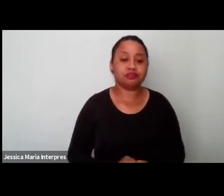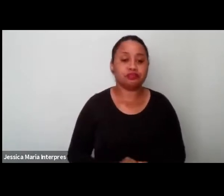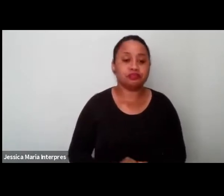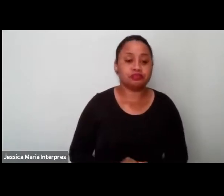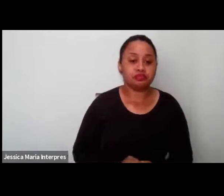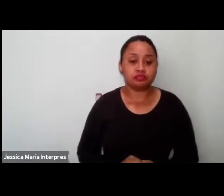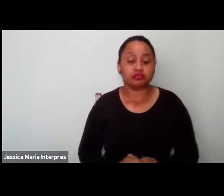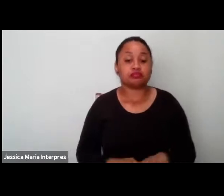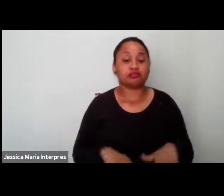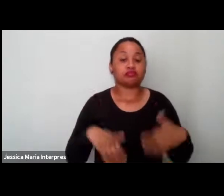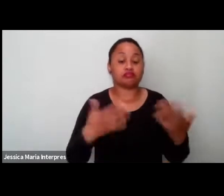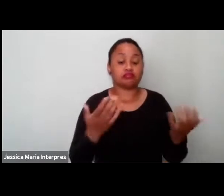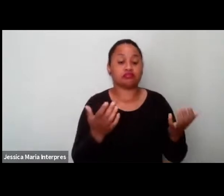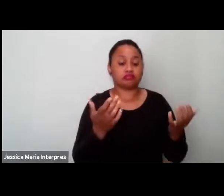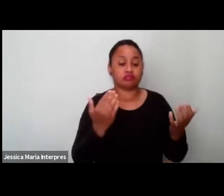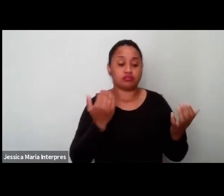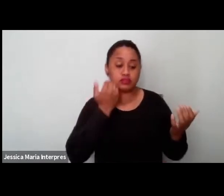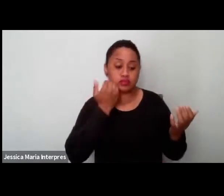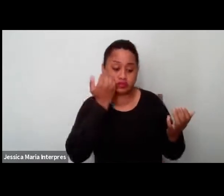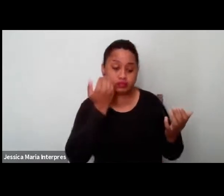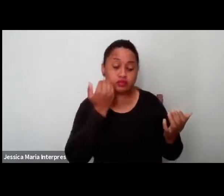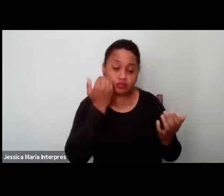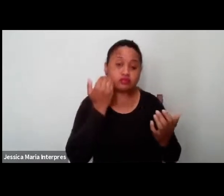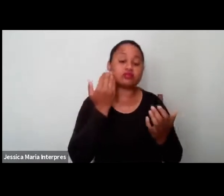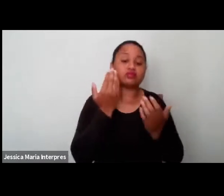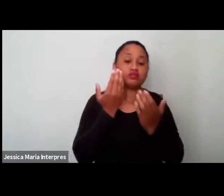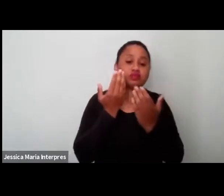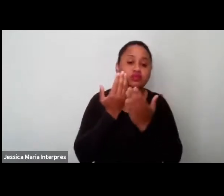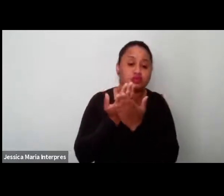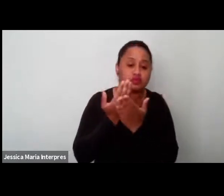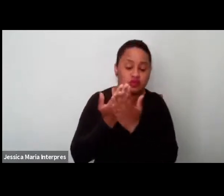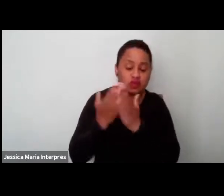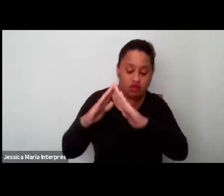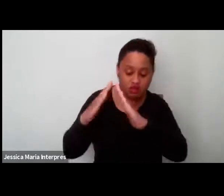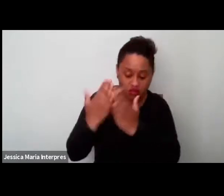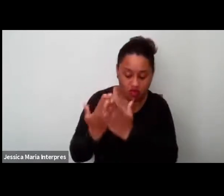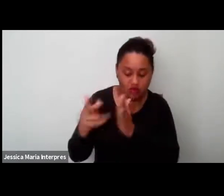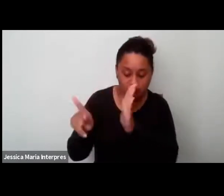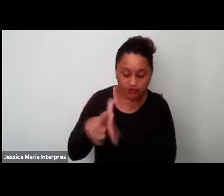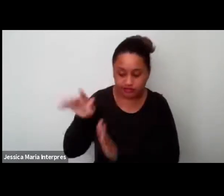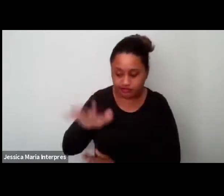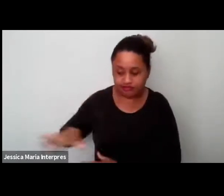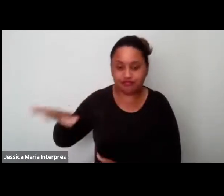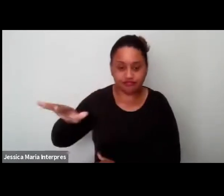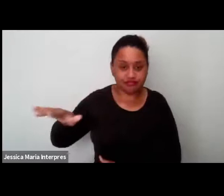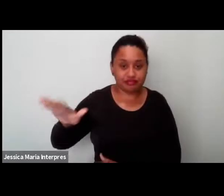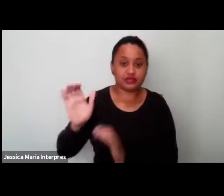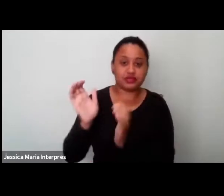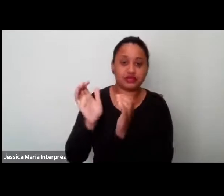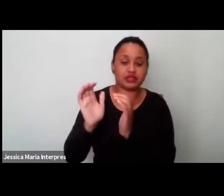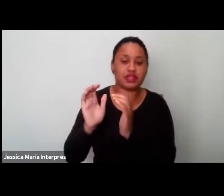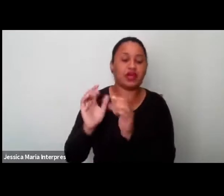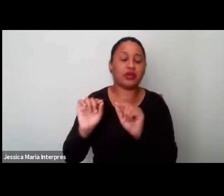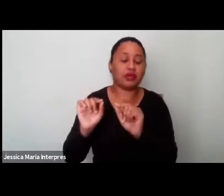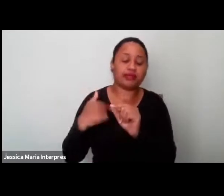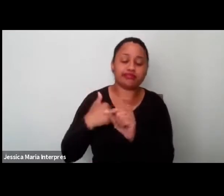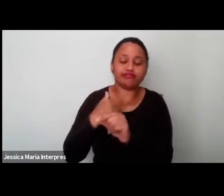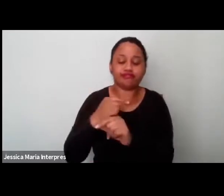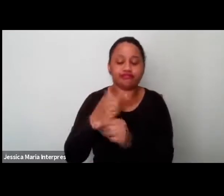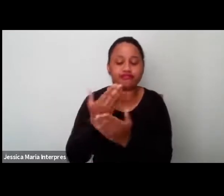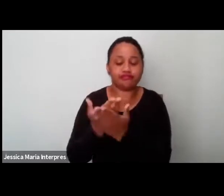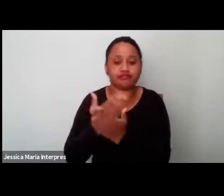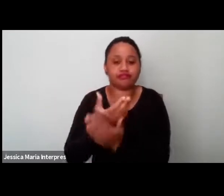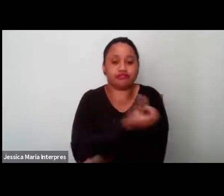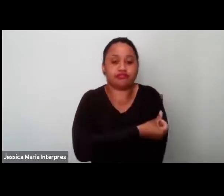As crianças, né, os adolescentes que estudam na escola Sapeticó, eles estudam no ensino fundamental, e os